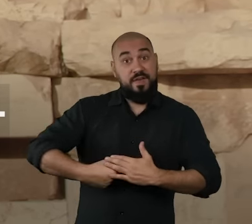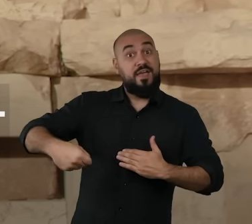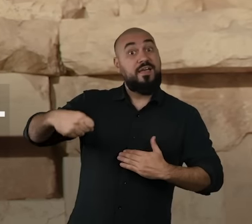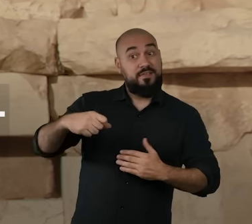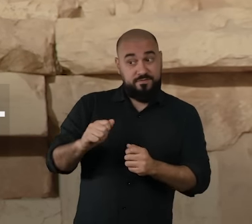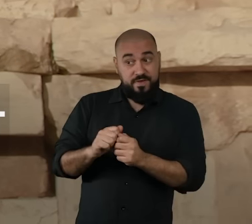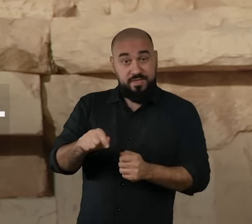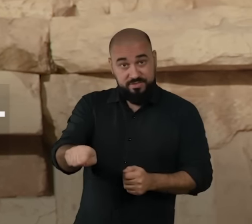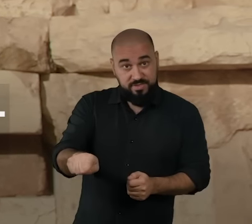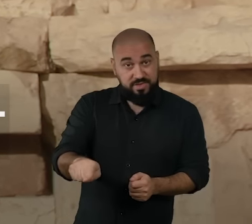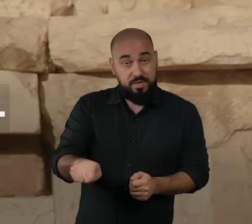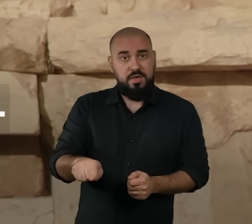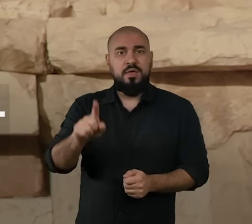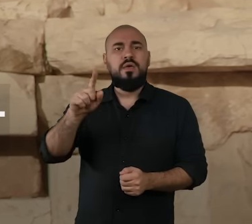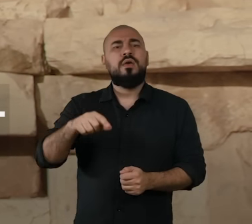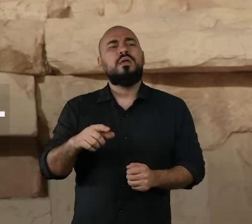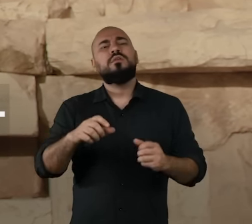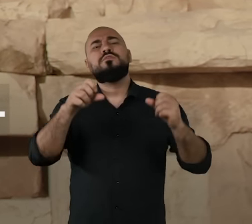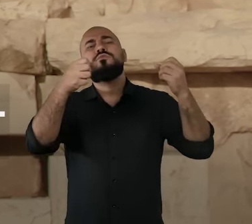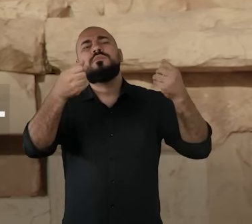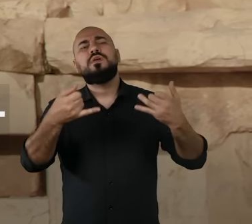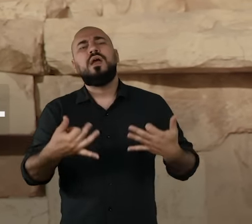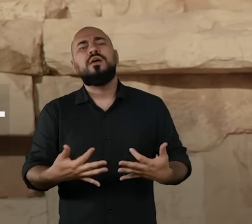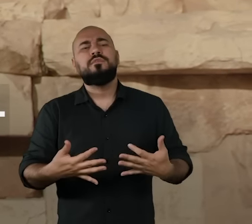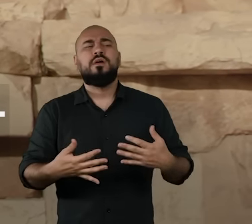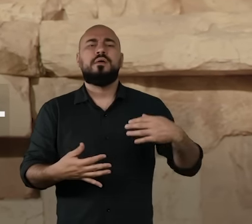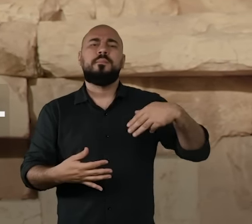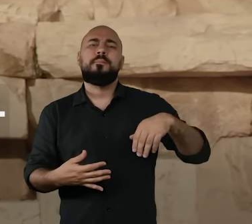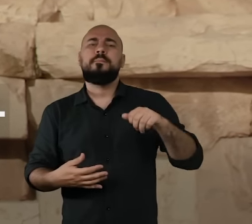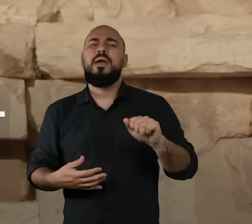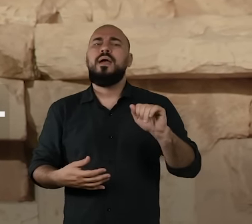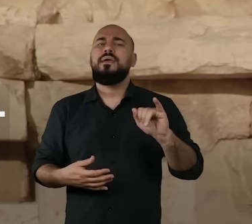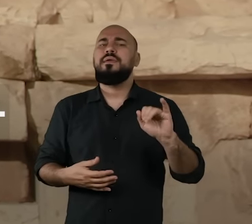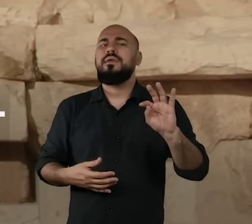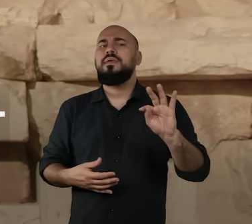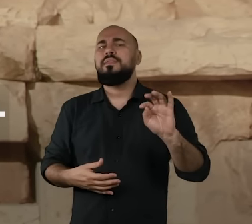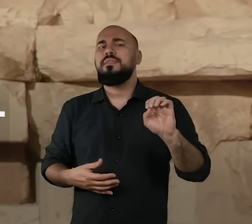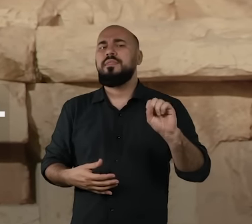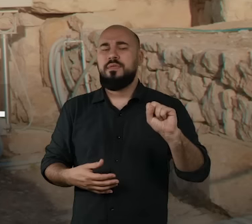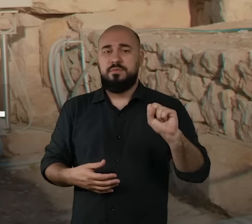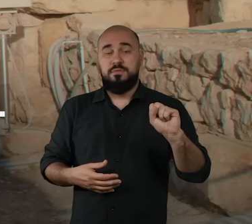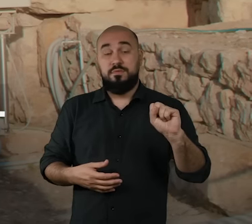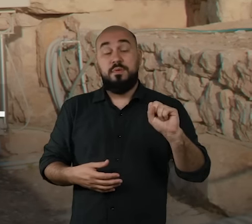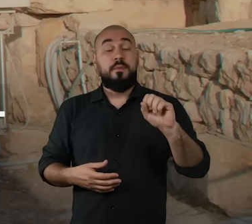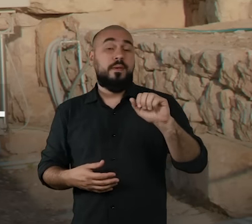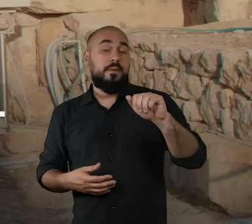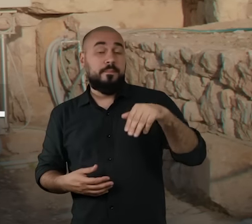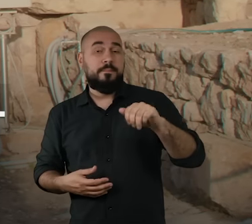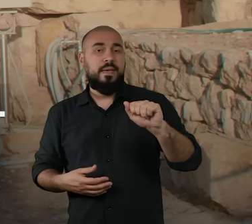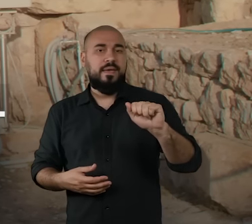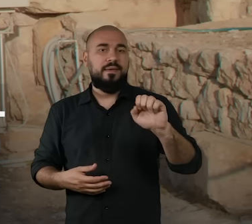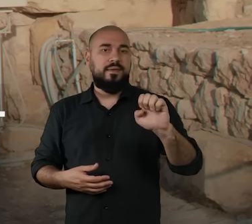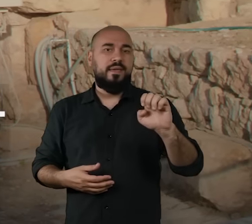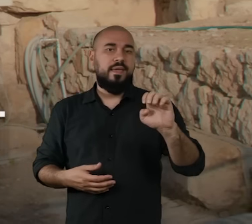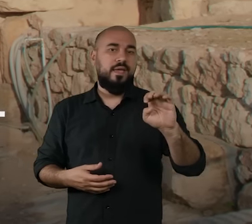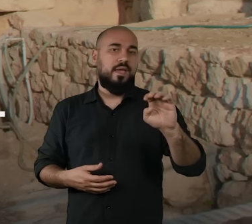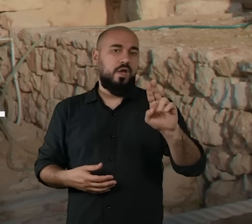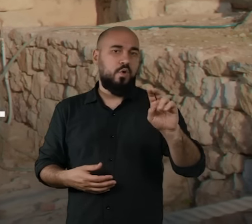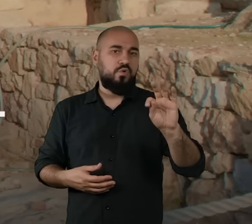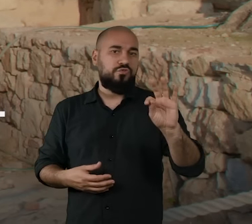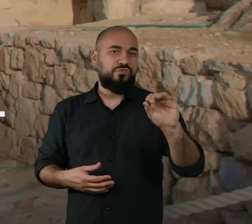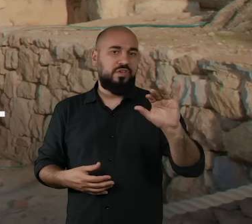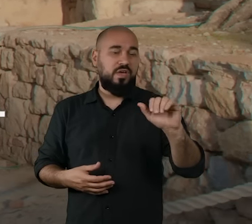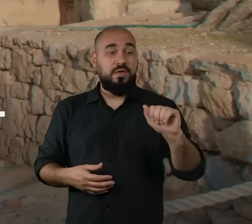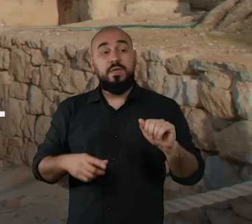maiótica, uma palavra que tem origem justamente no trabalho das parteiras. a maiótica consistia em fazer